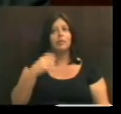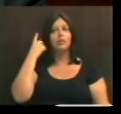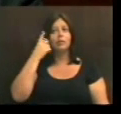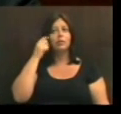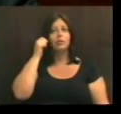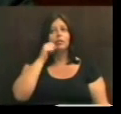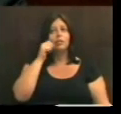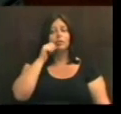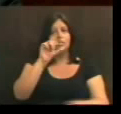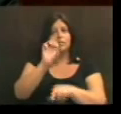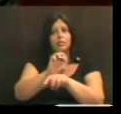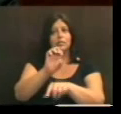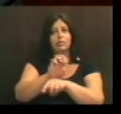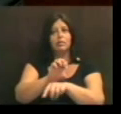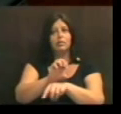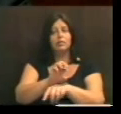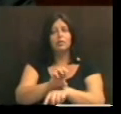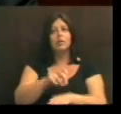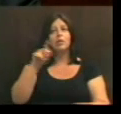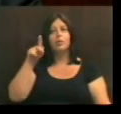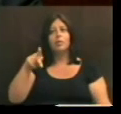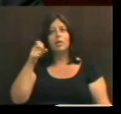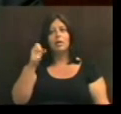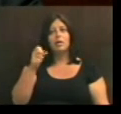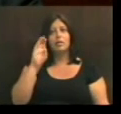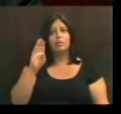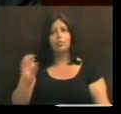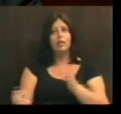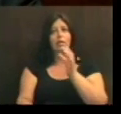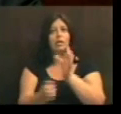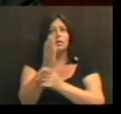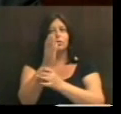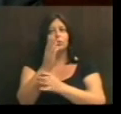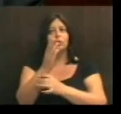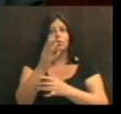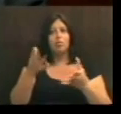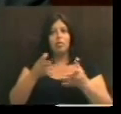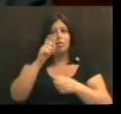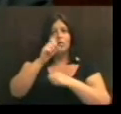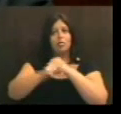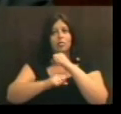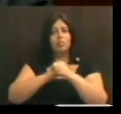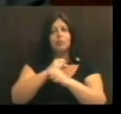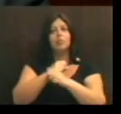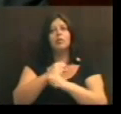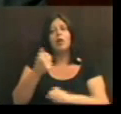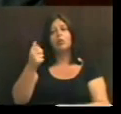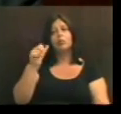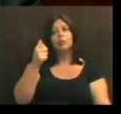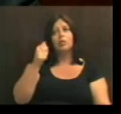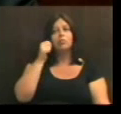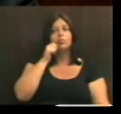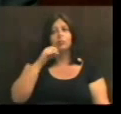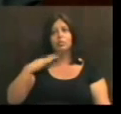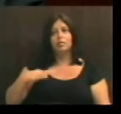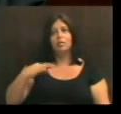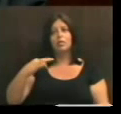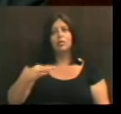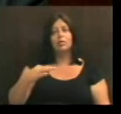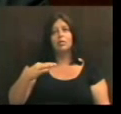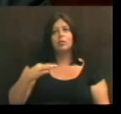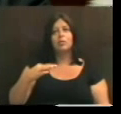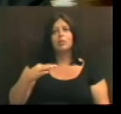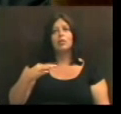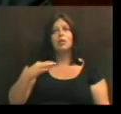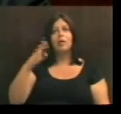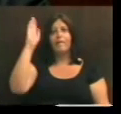estaduais que o PSB lançou nesse ano, as 11 candidatas federais